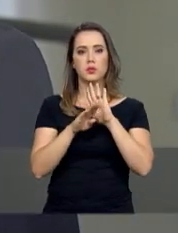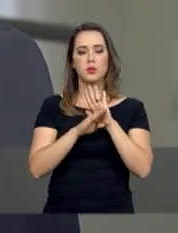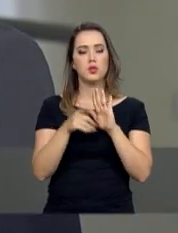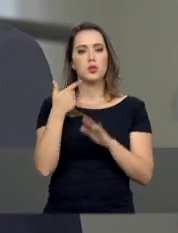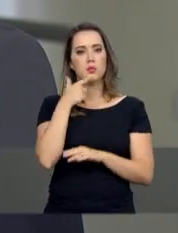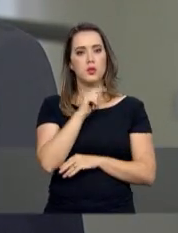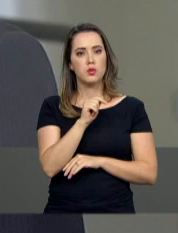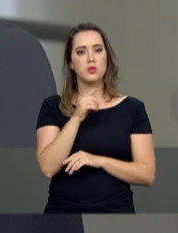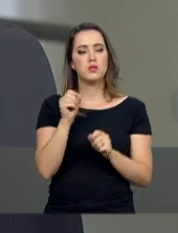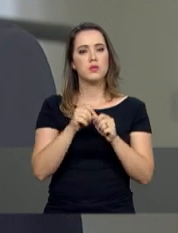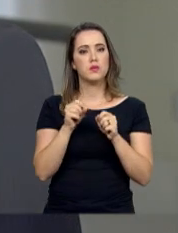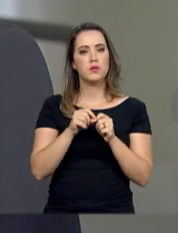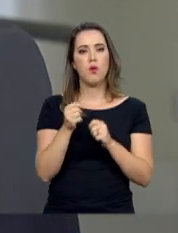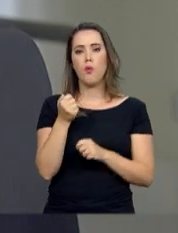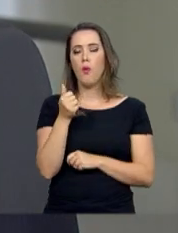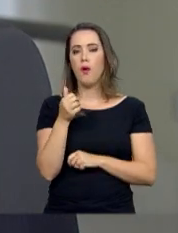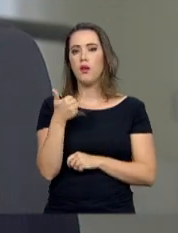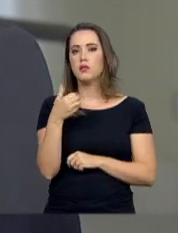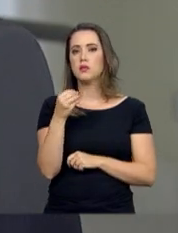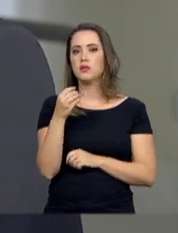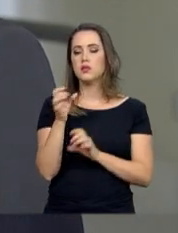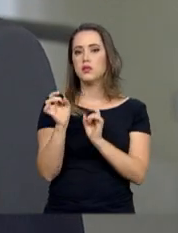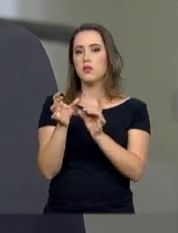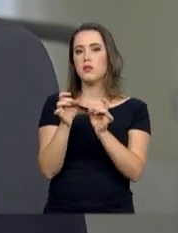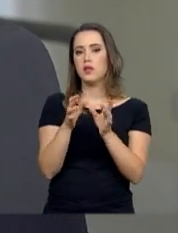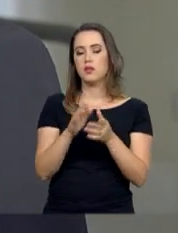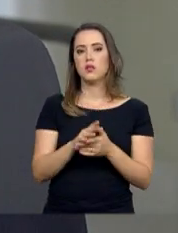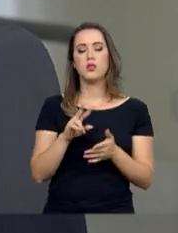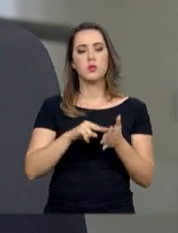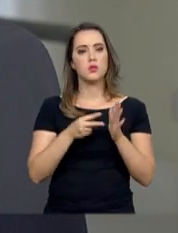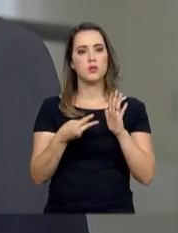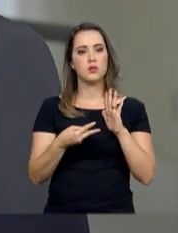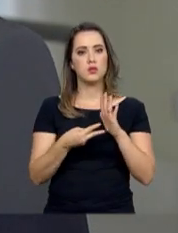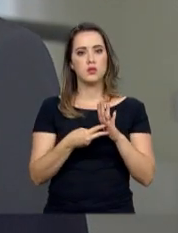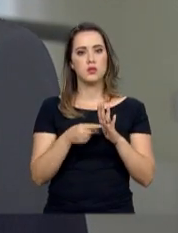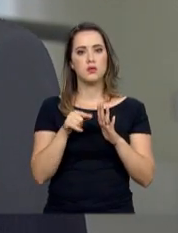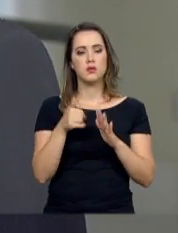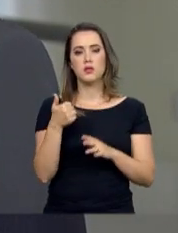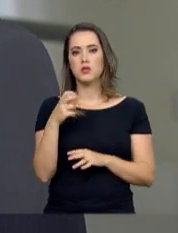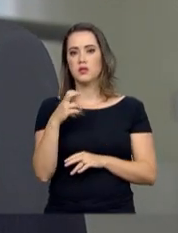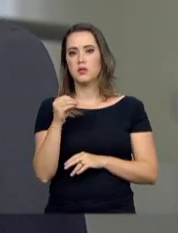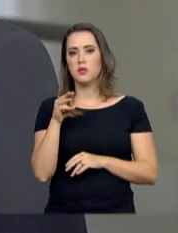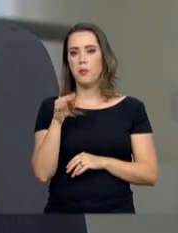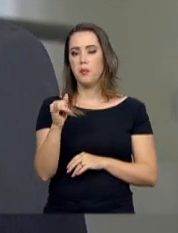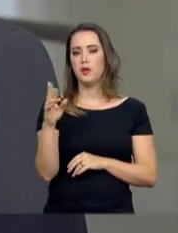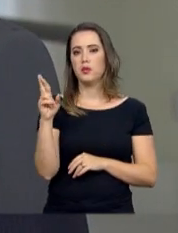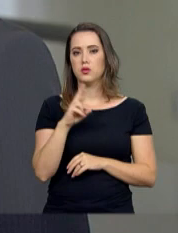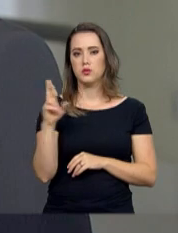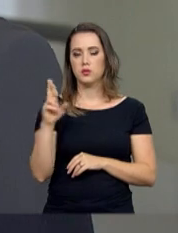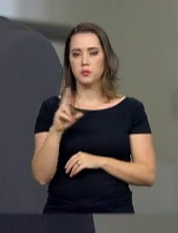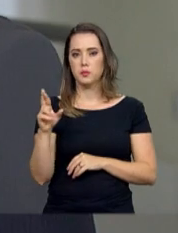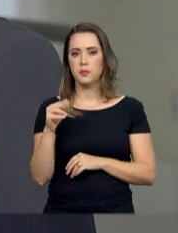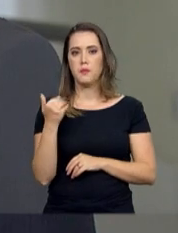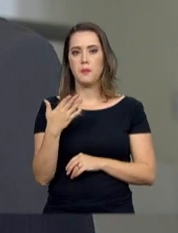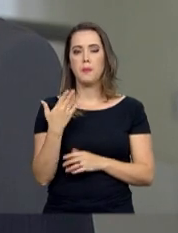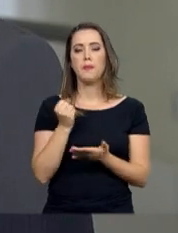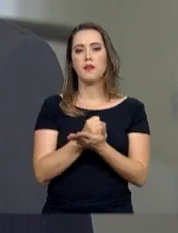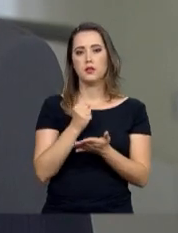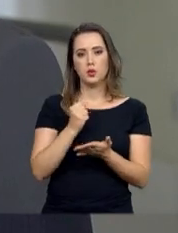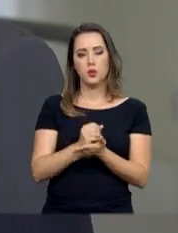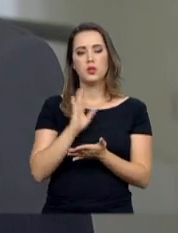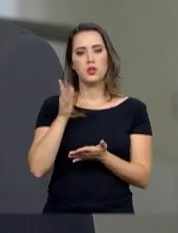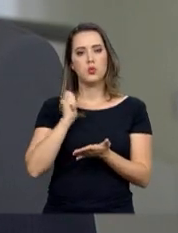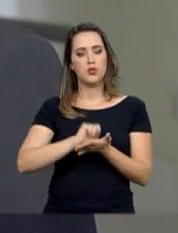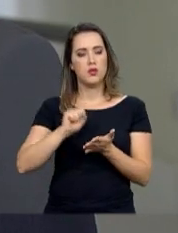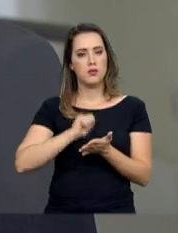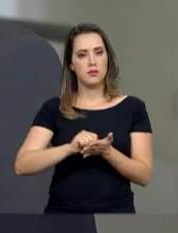realizar quase 100 leilões. Esses 100 leilões representam aí 150 bilhões de reais em contratos já